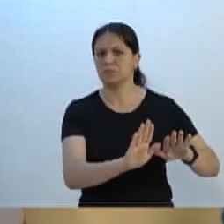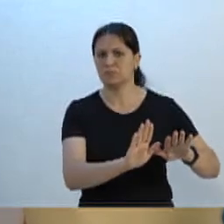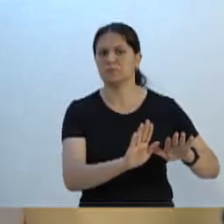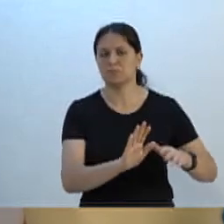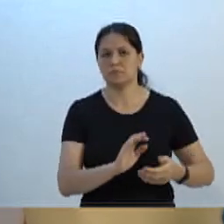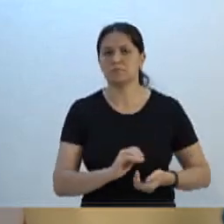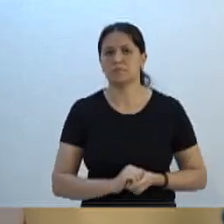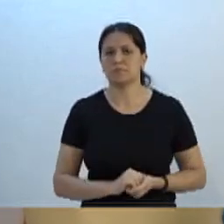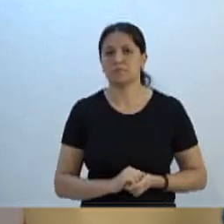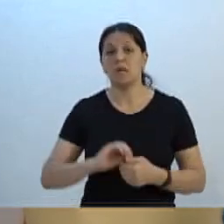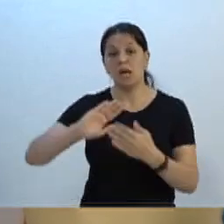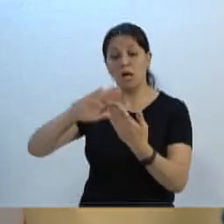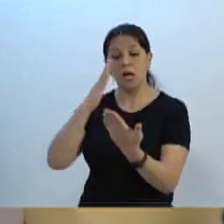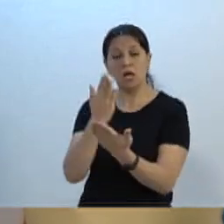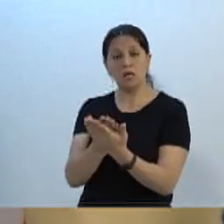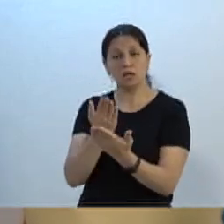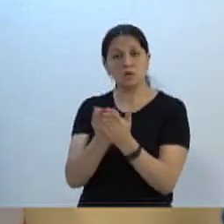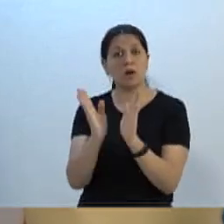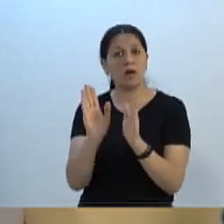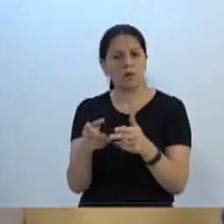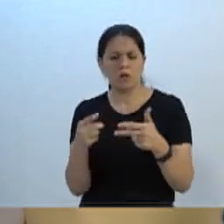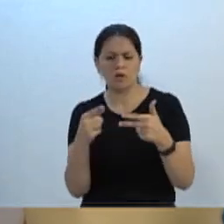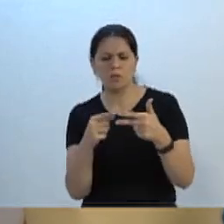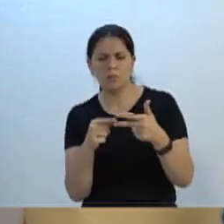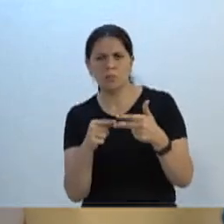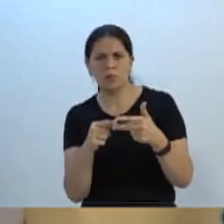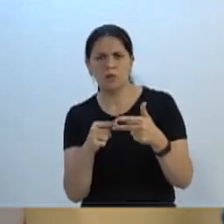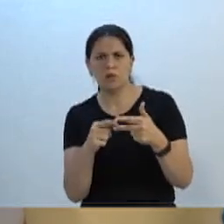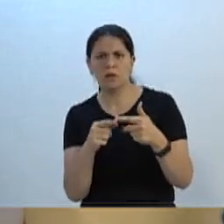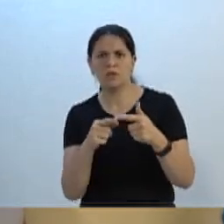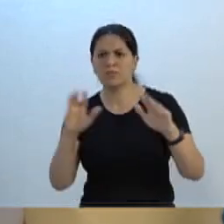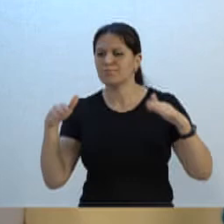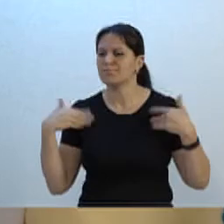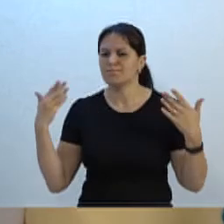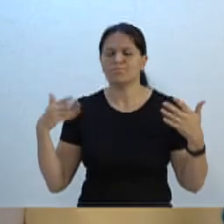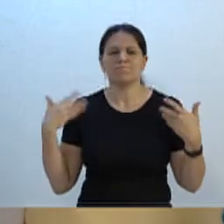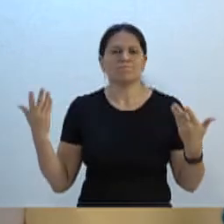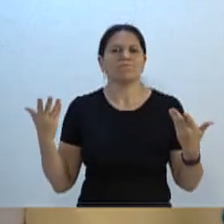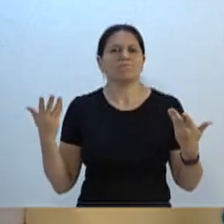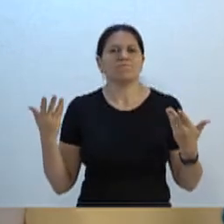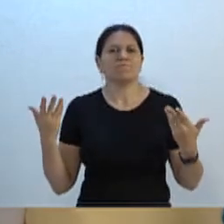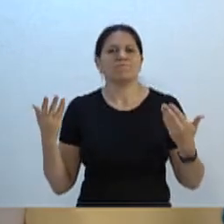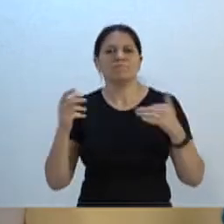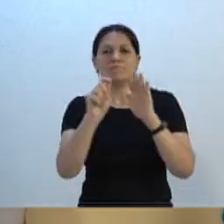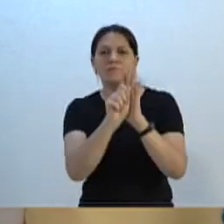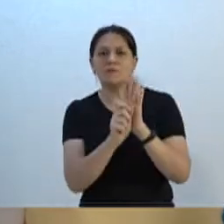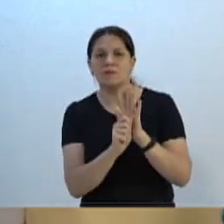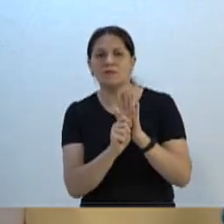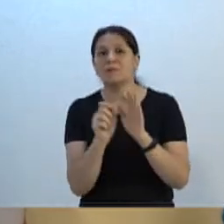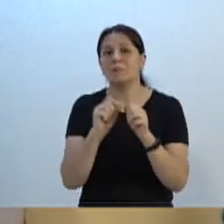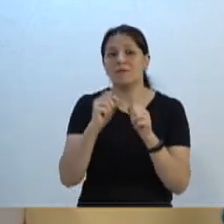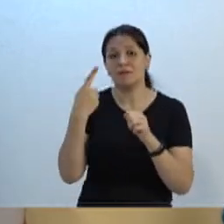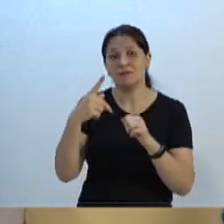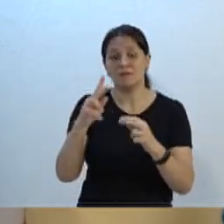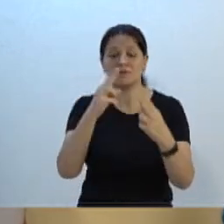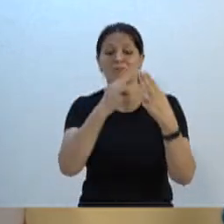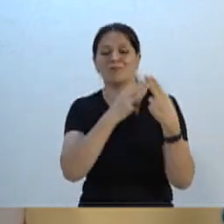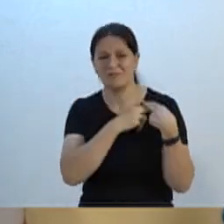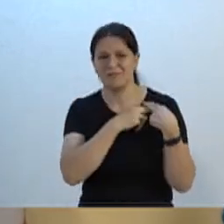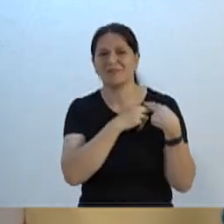A escola agora fica animada com esse investimento para também fazer a sua parte.